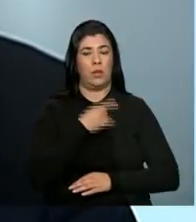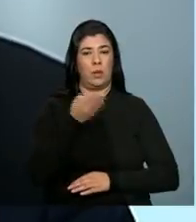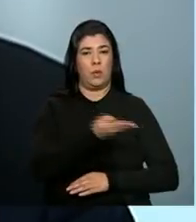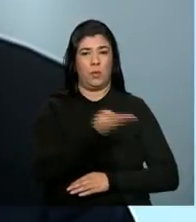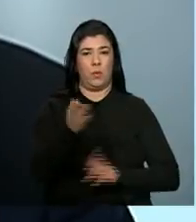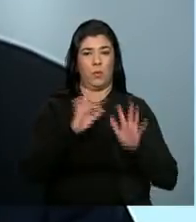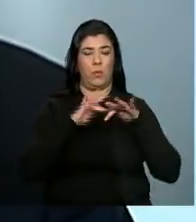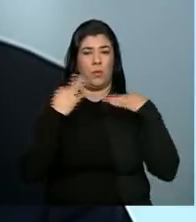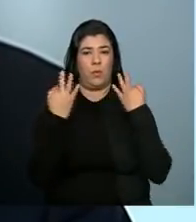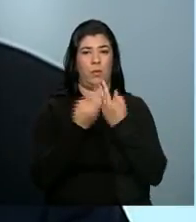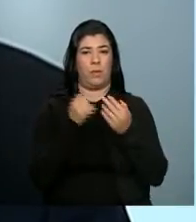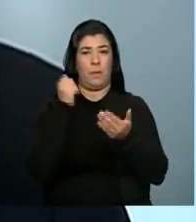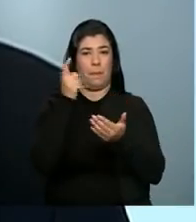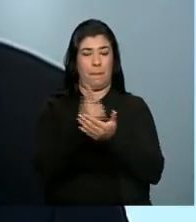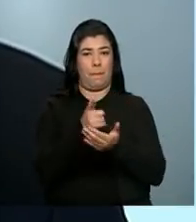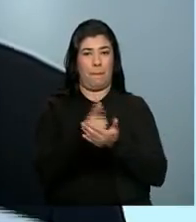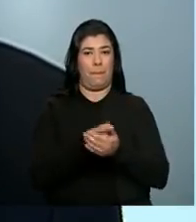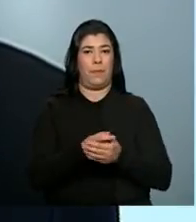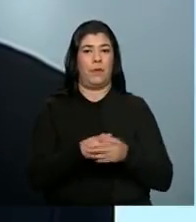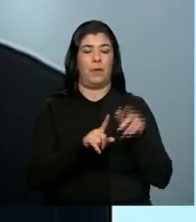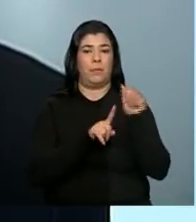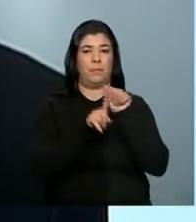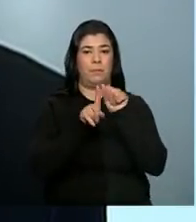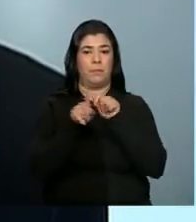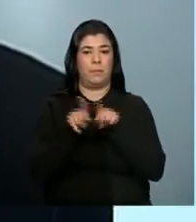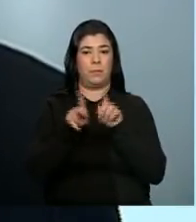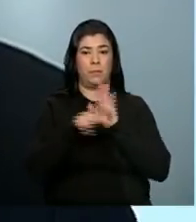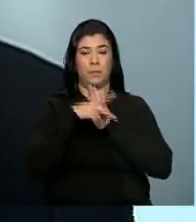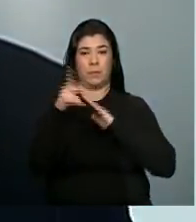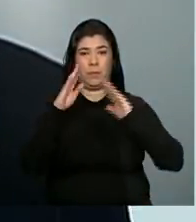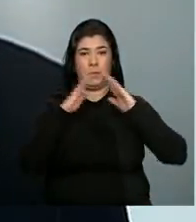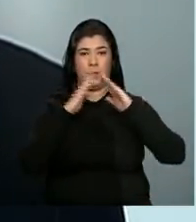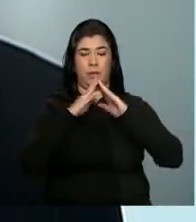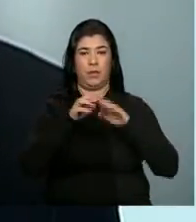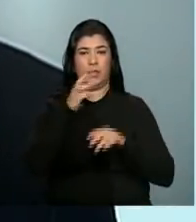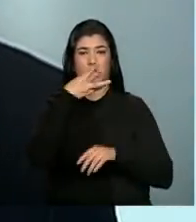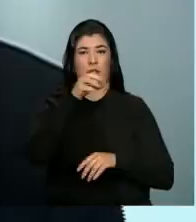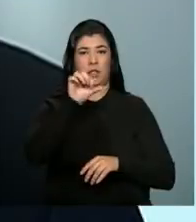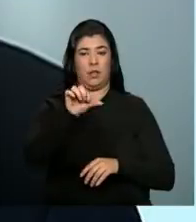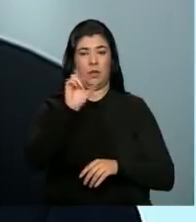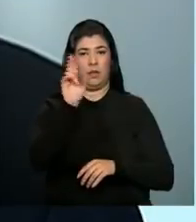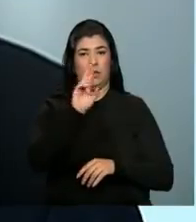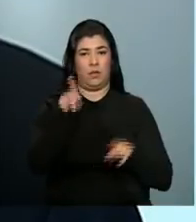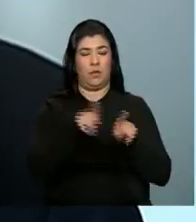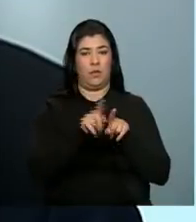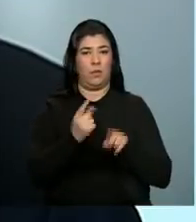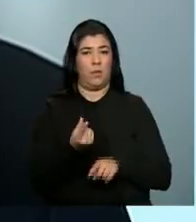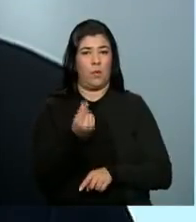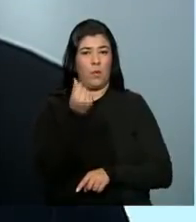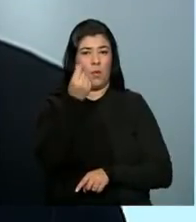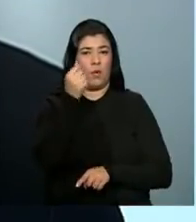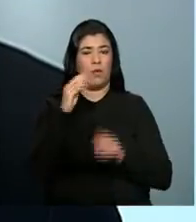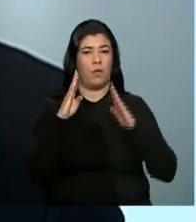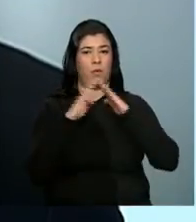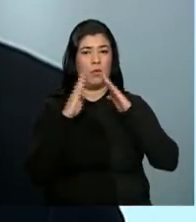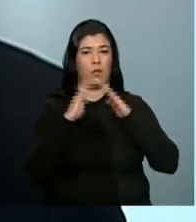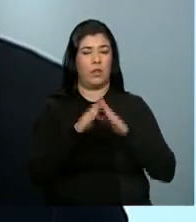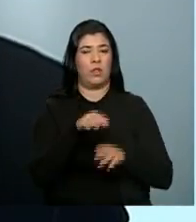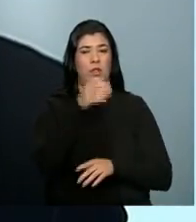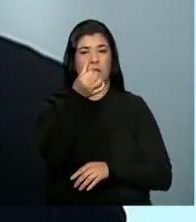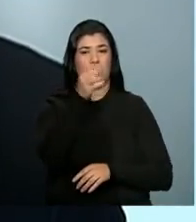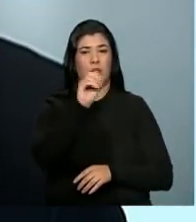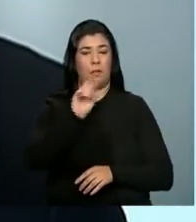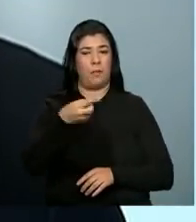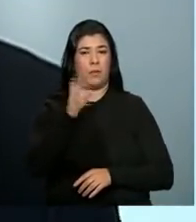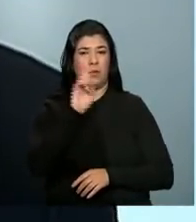famílias vão pagar uma parcela mensal pela casa própria de R$ 39,00 e o valor do imóvel é de cerca de R 60